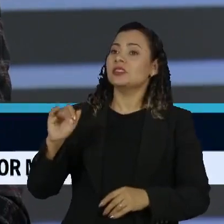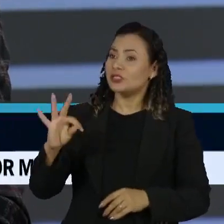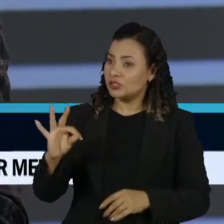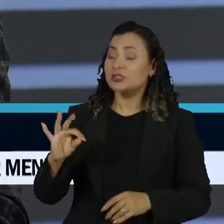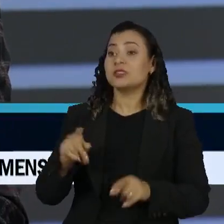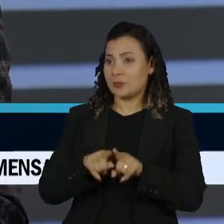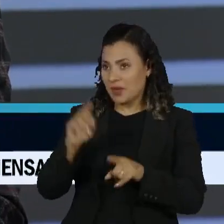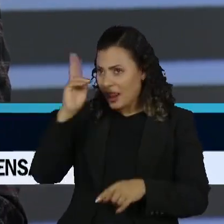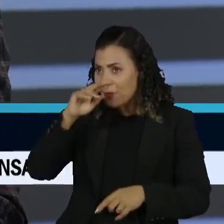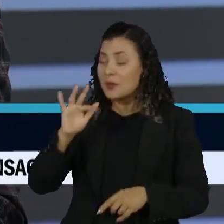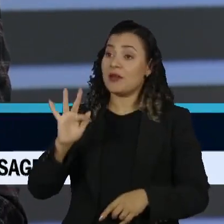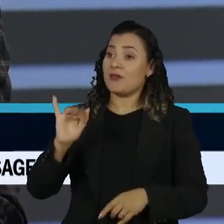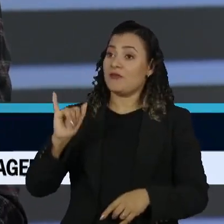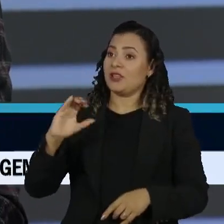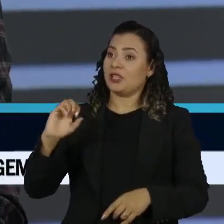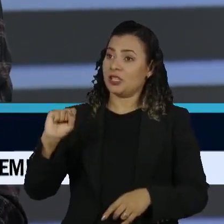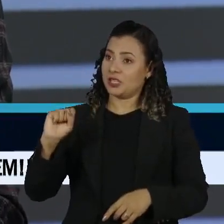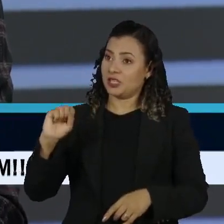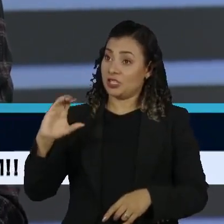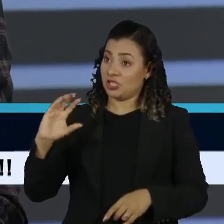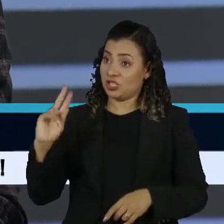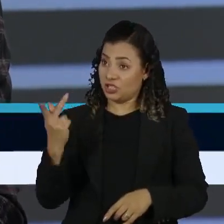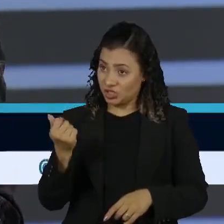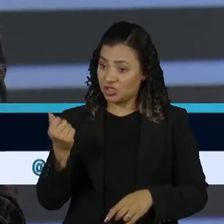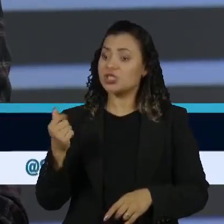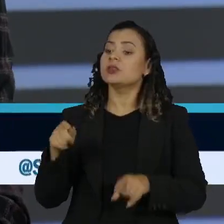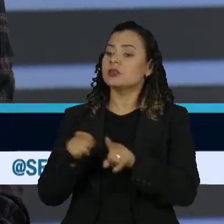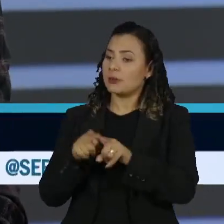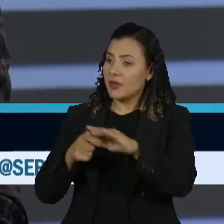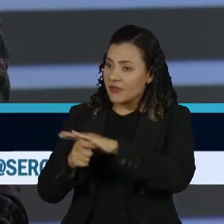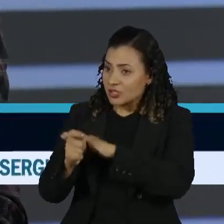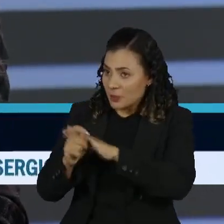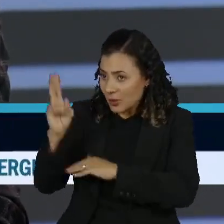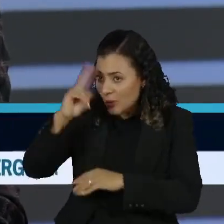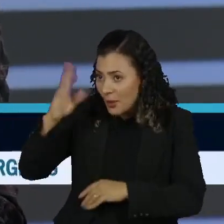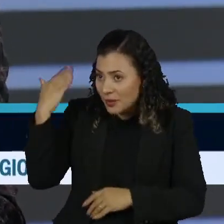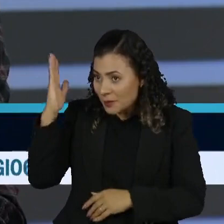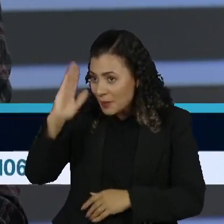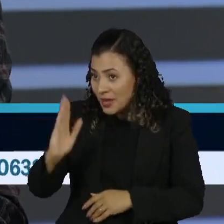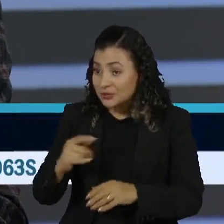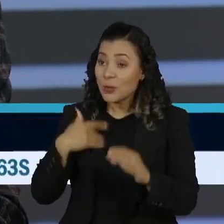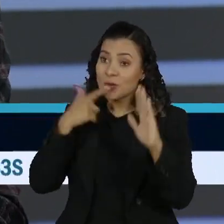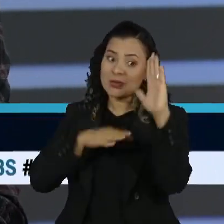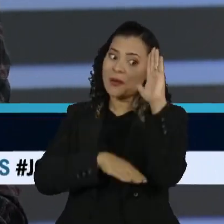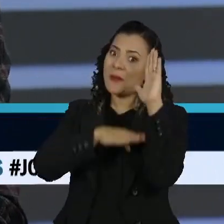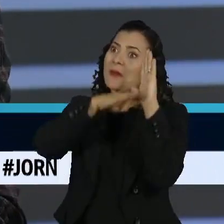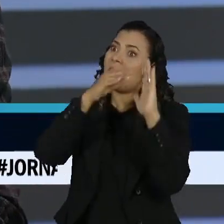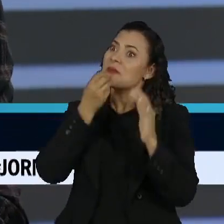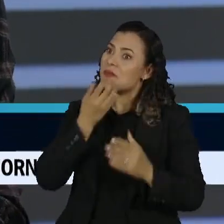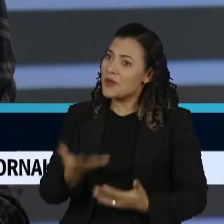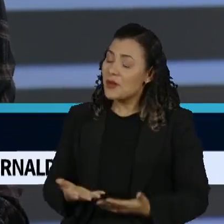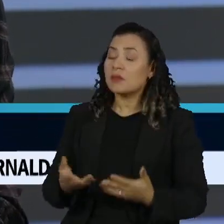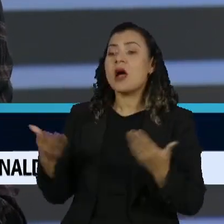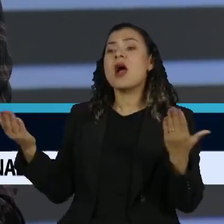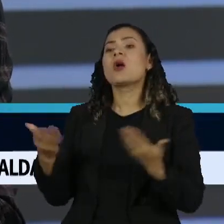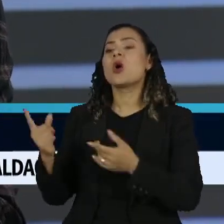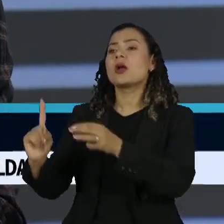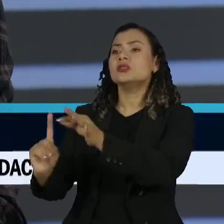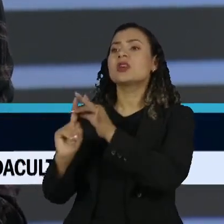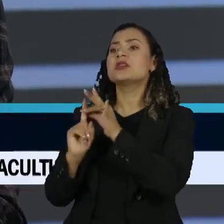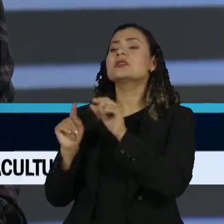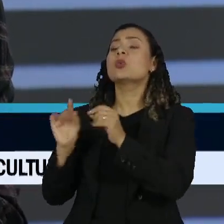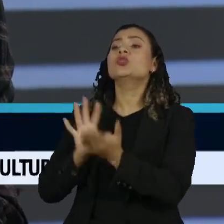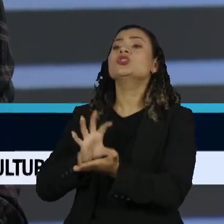melhorada, a graduação do Brasil de risco. E aí vem uma nomeação para um instituto. Eu acho que é legal entender que